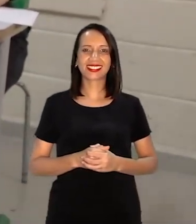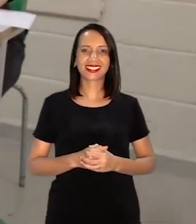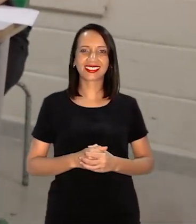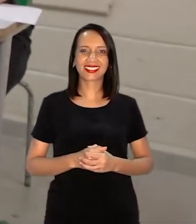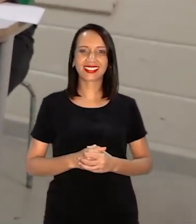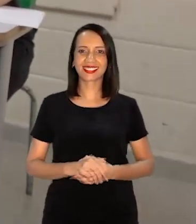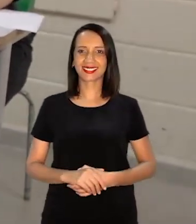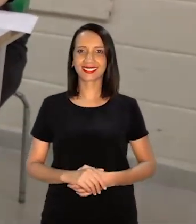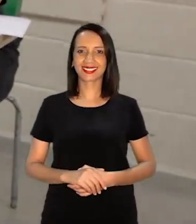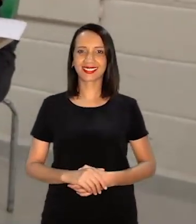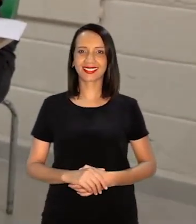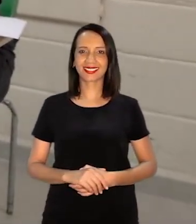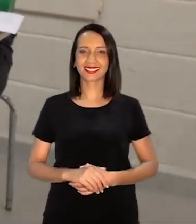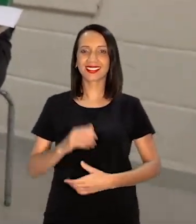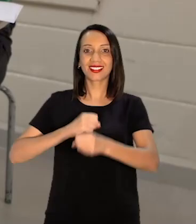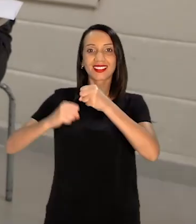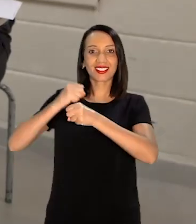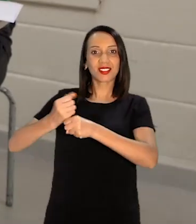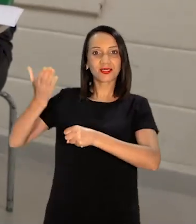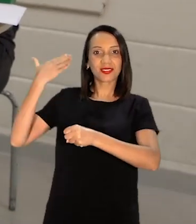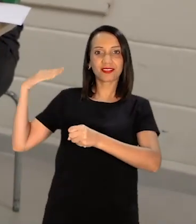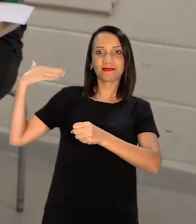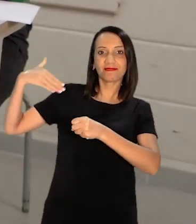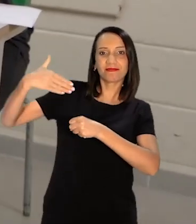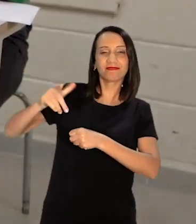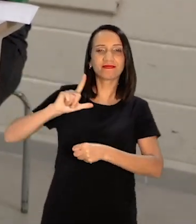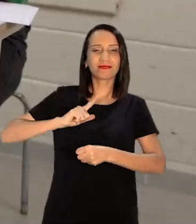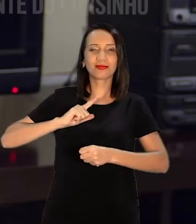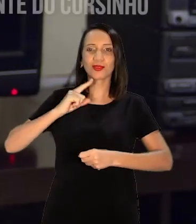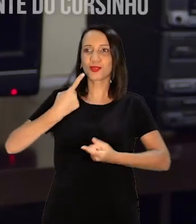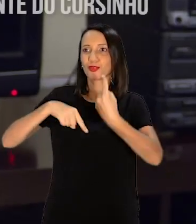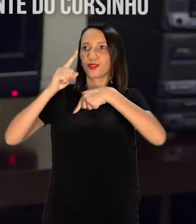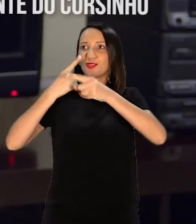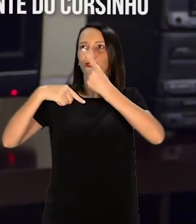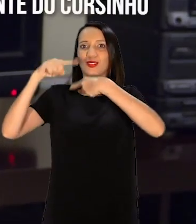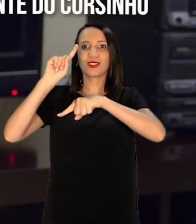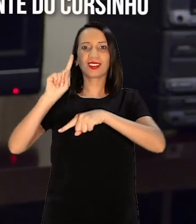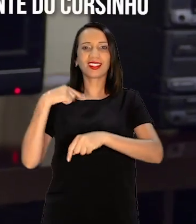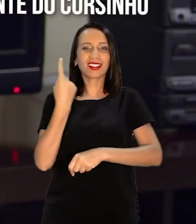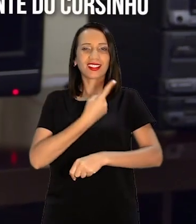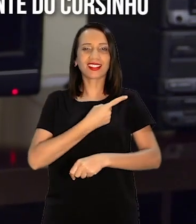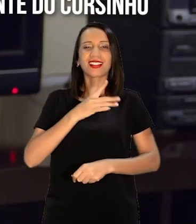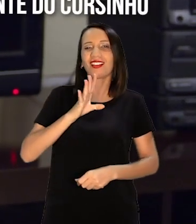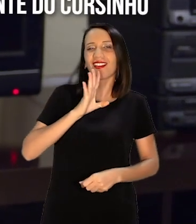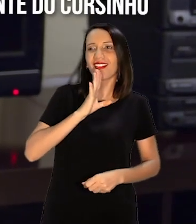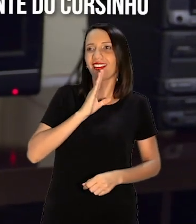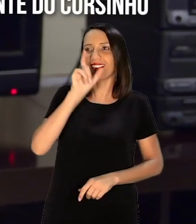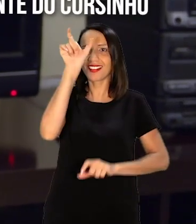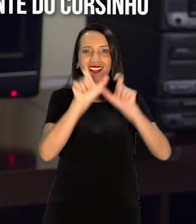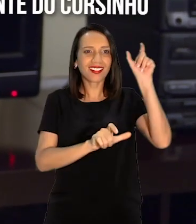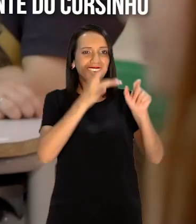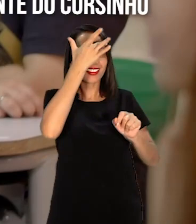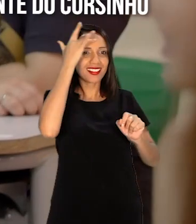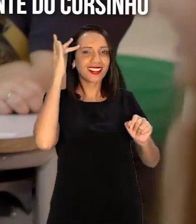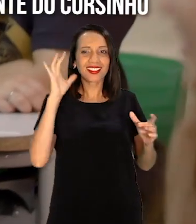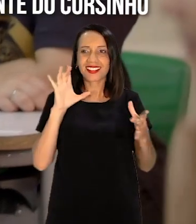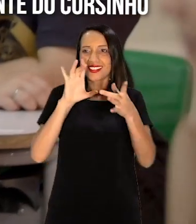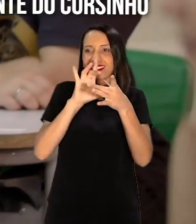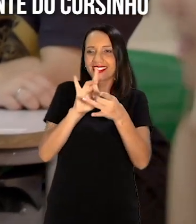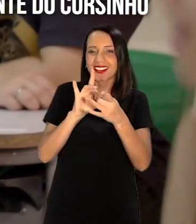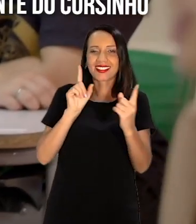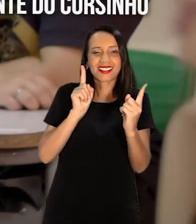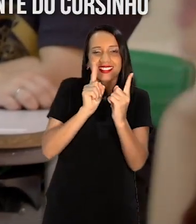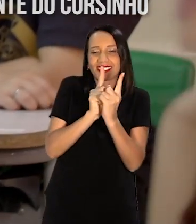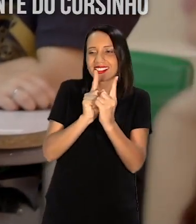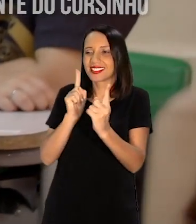Giovana Guimarães Silva Do passado para cá Eu vi que eu evoluí muito Assim Estudante do cursinho Quando a gente conhece as pessoas A gente cria um vínculo E sempre